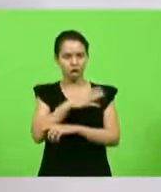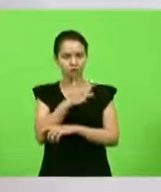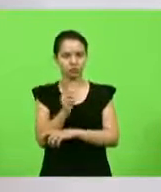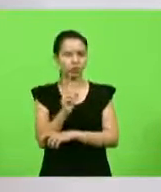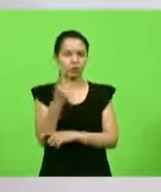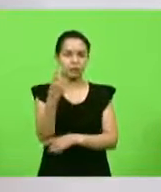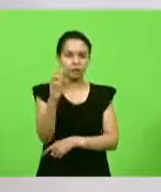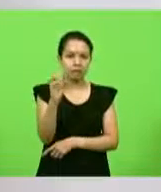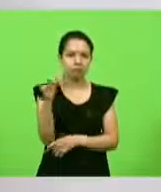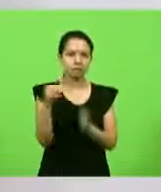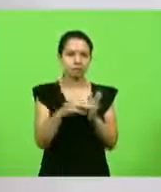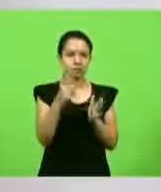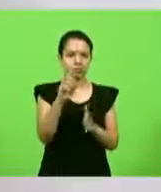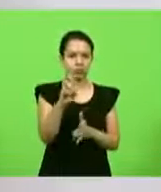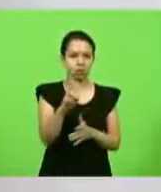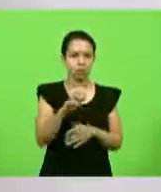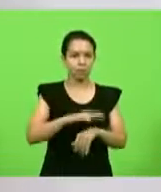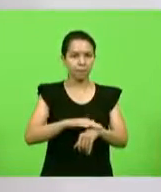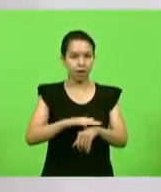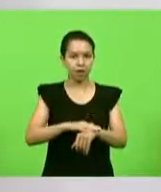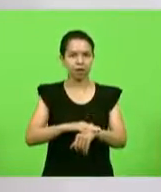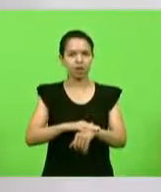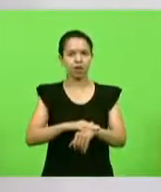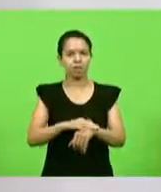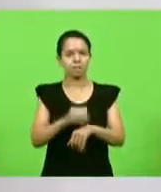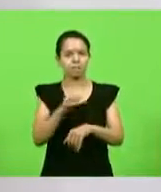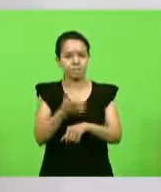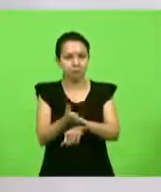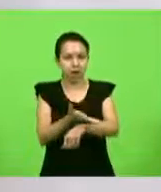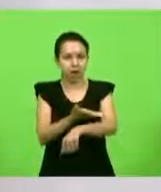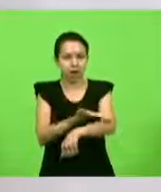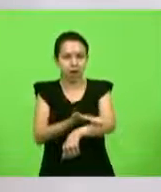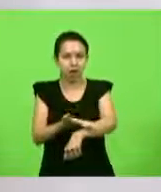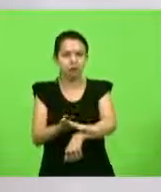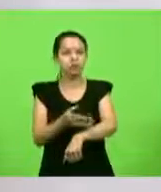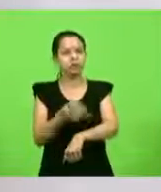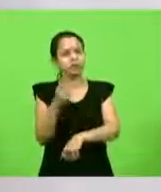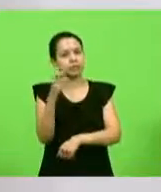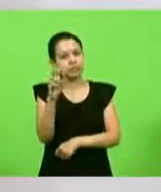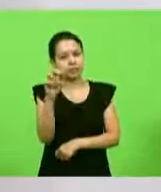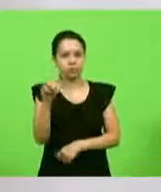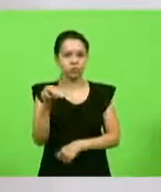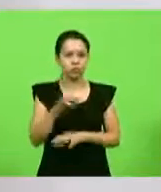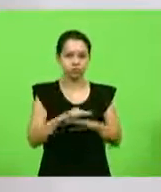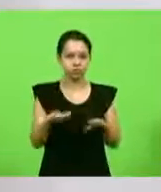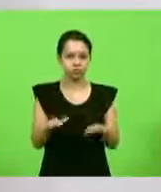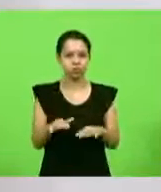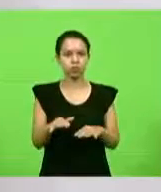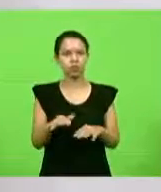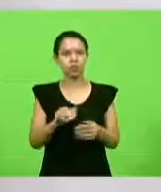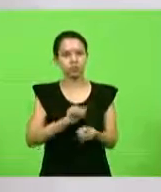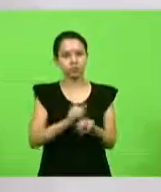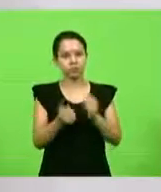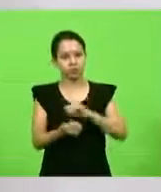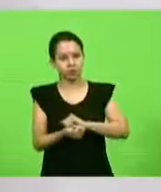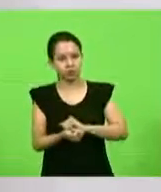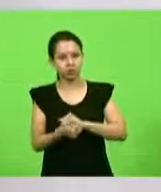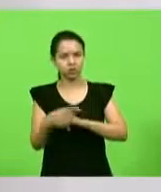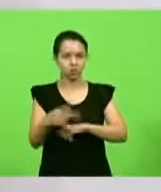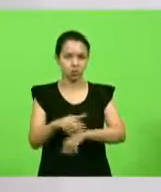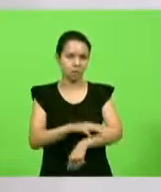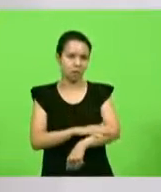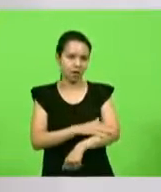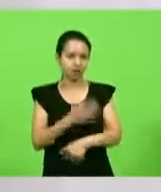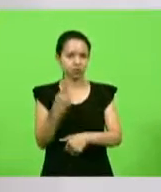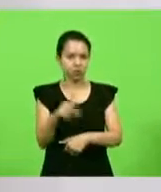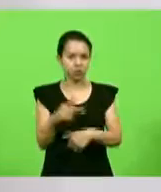sensível, mais branca, 5 minutos e você vai se adaptando conforme a tua pele, o teu